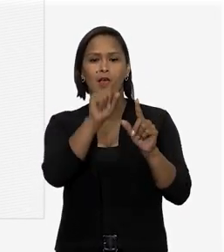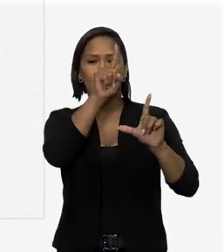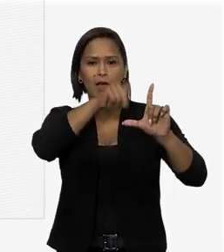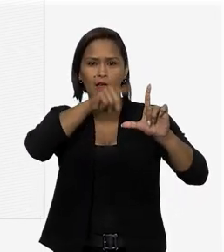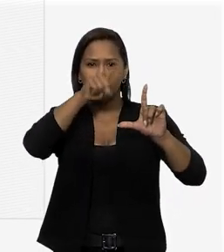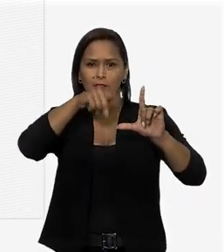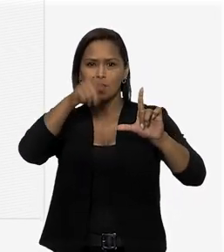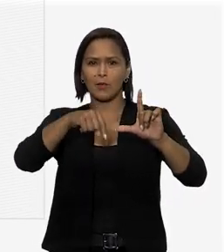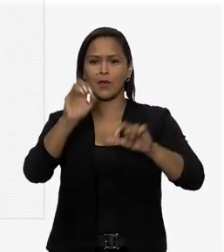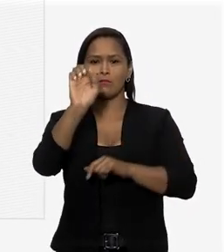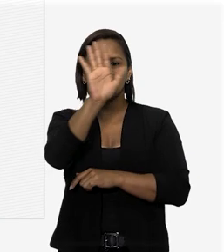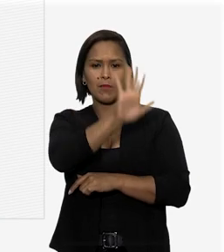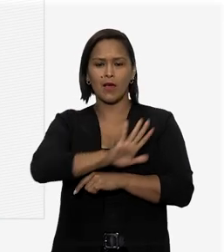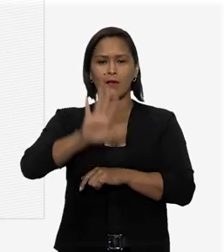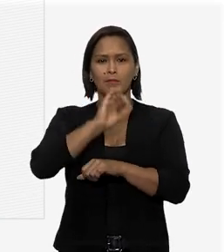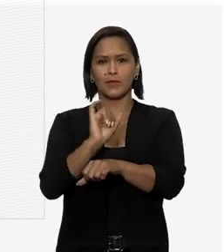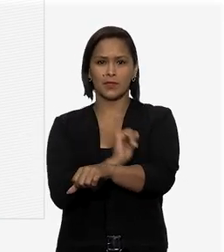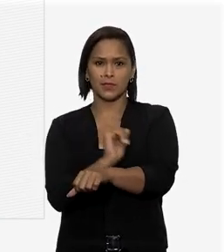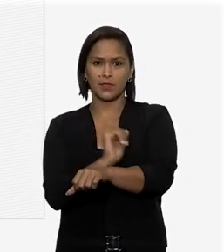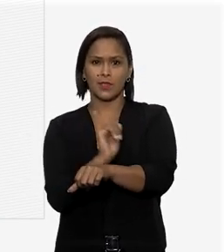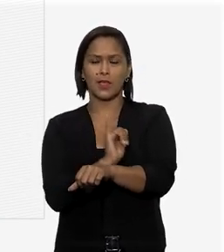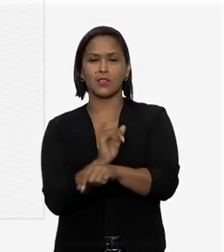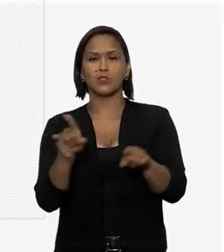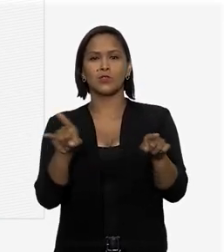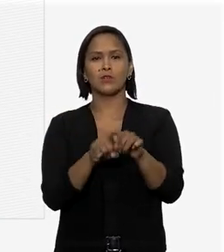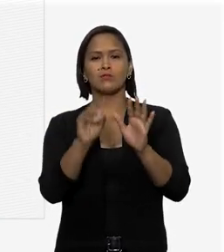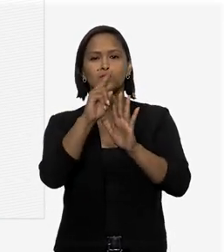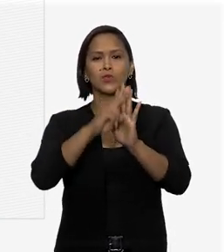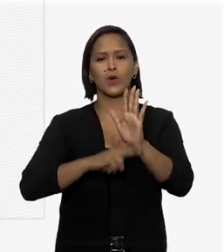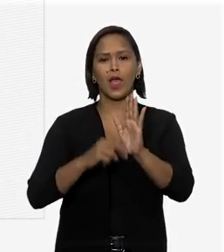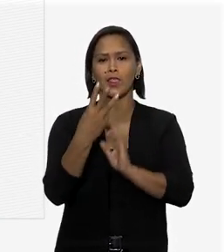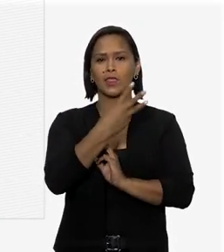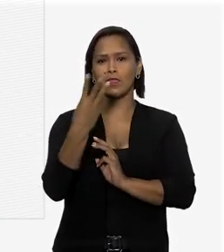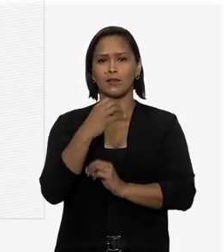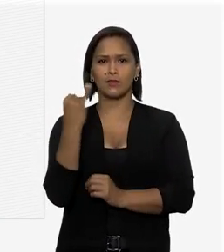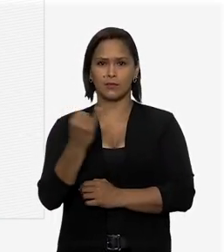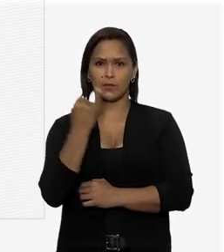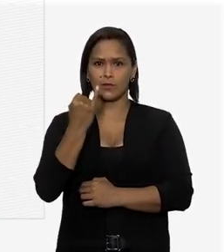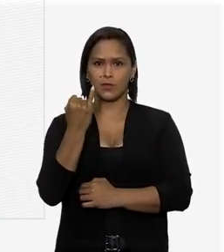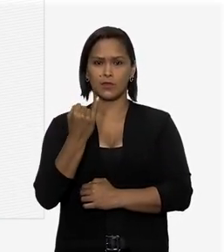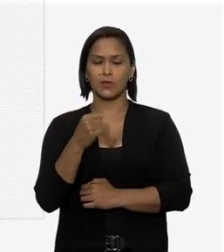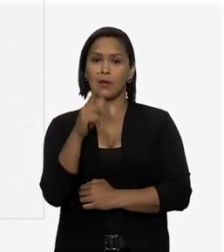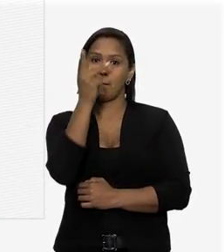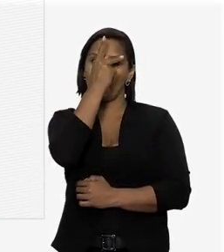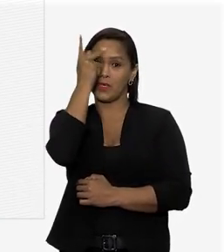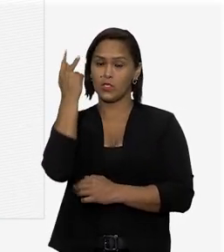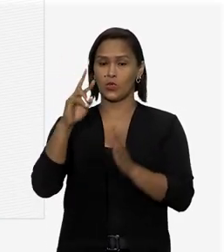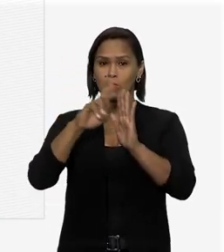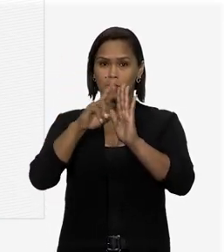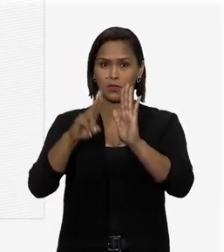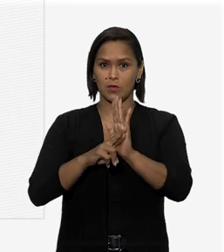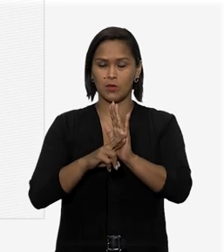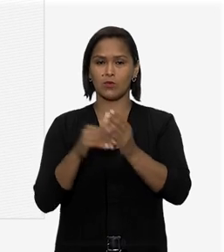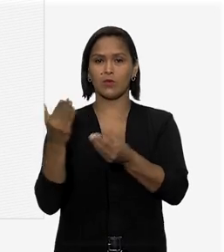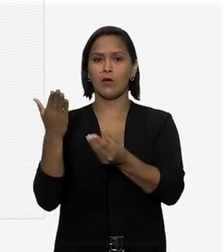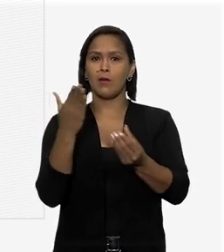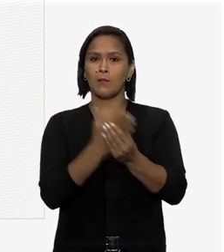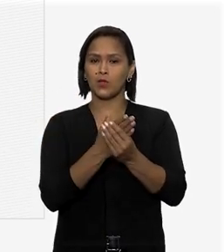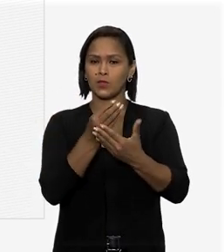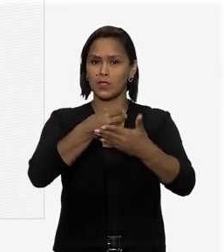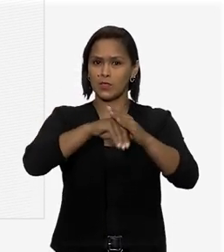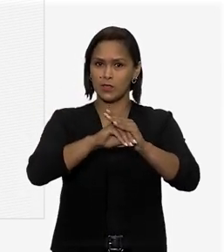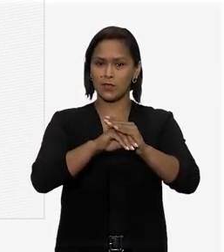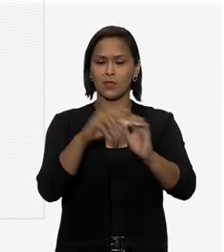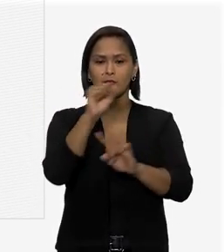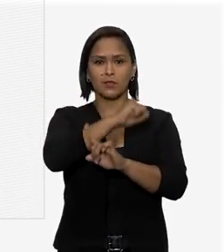graficamente pelo mapa estratégico, desenhado sobre três pilares fundamentais, pessoas e recursos, processos